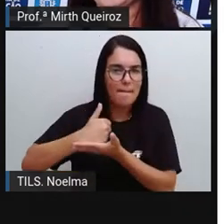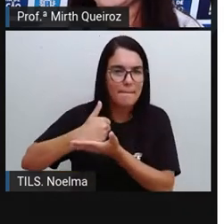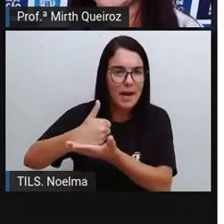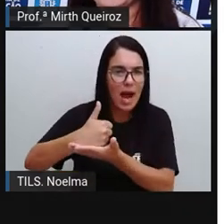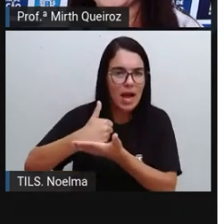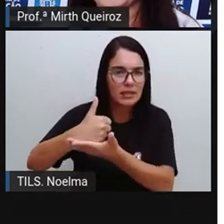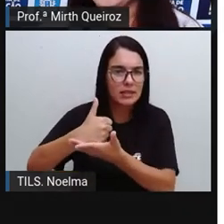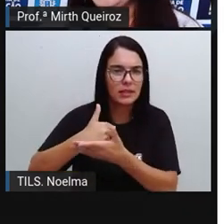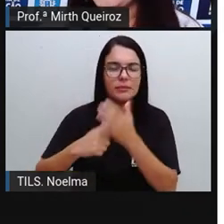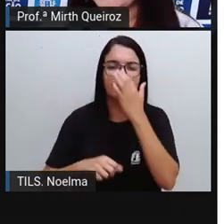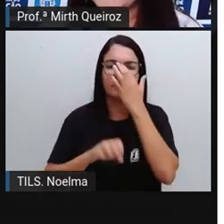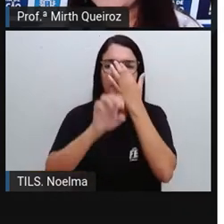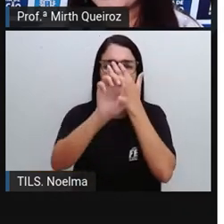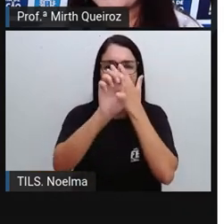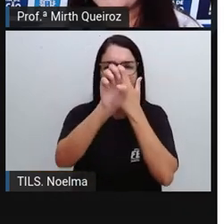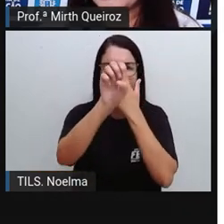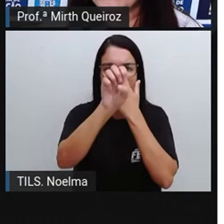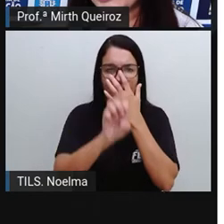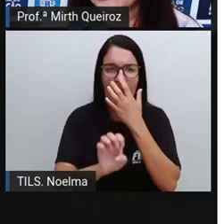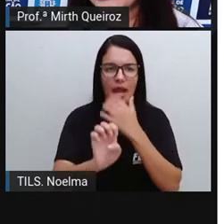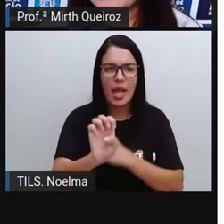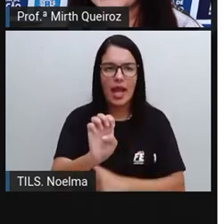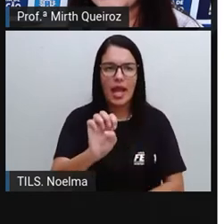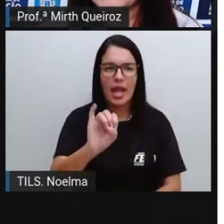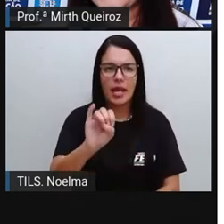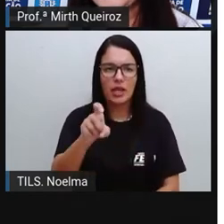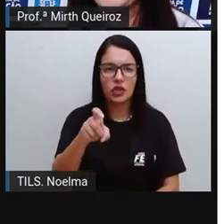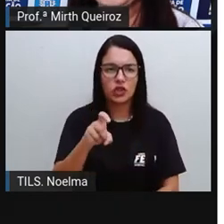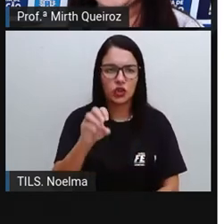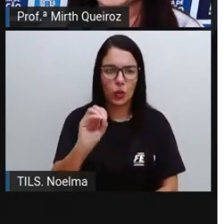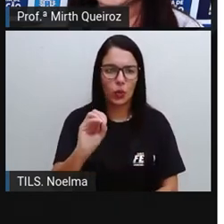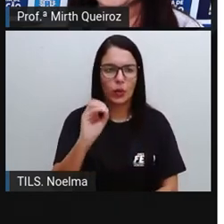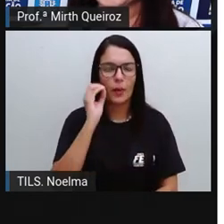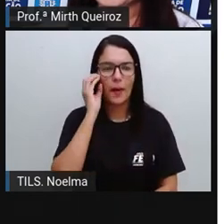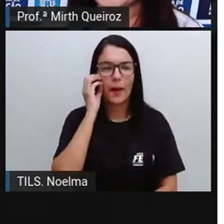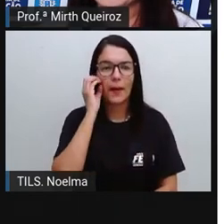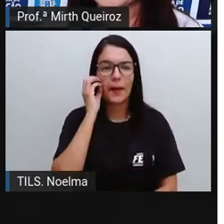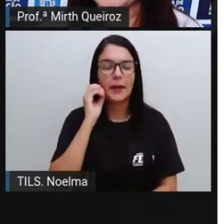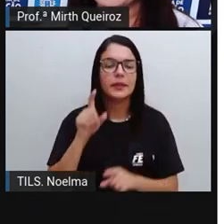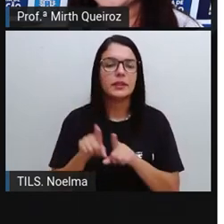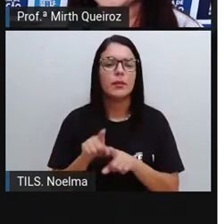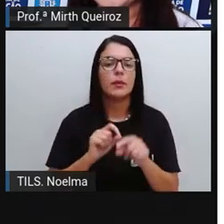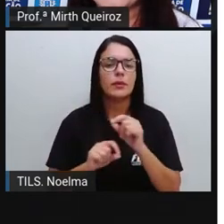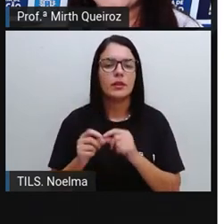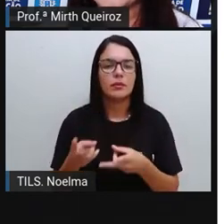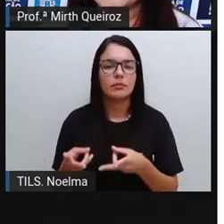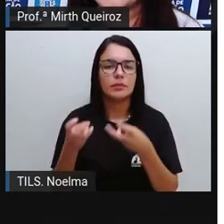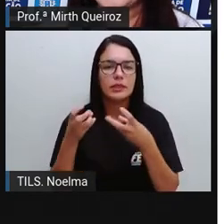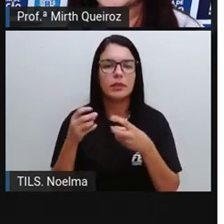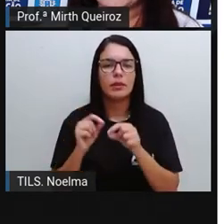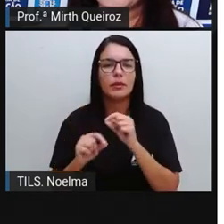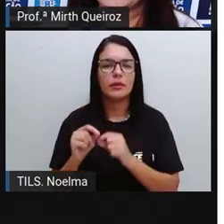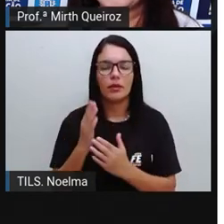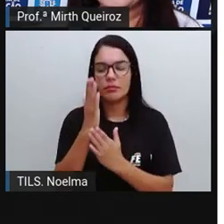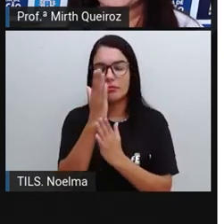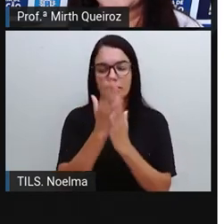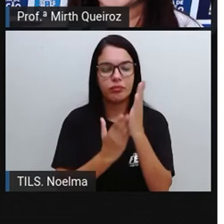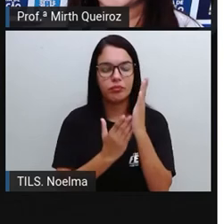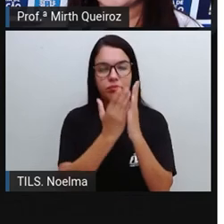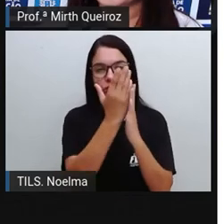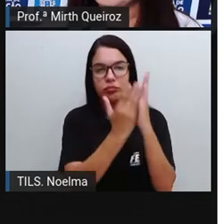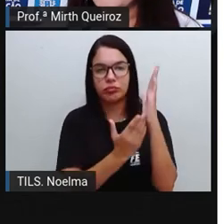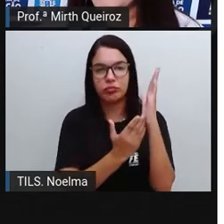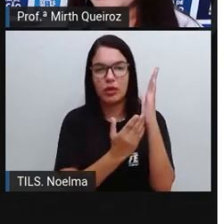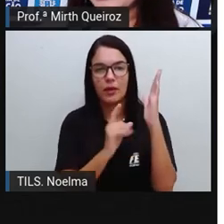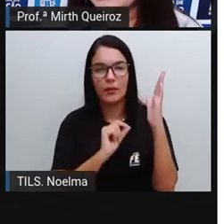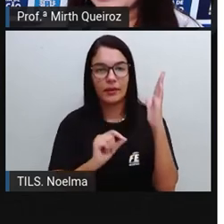se chama eixo de simetria, o eixo de simetria ali. E a gente pode observar através dessa reta que essa primeira imagem